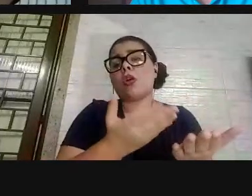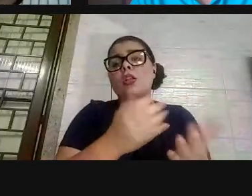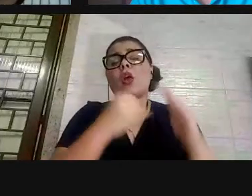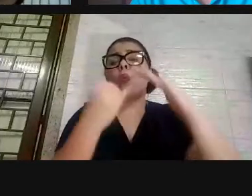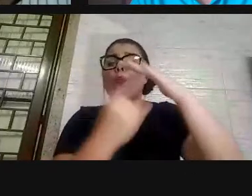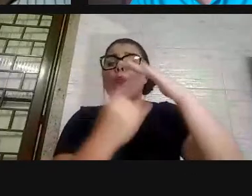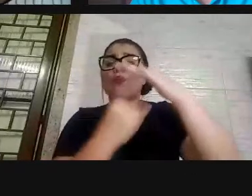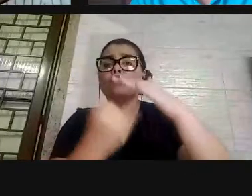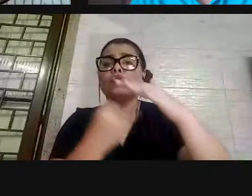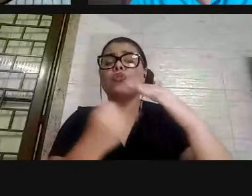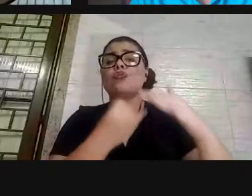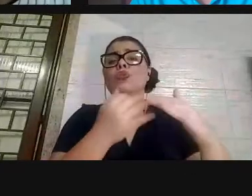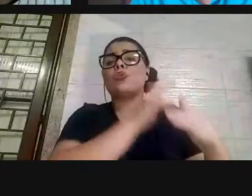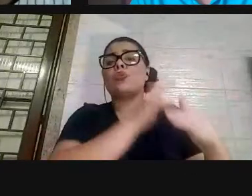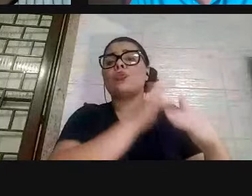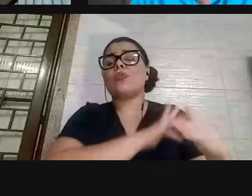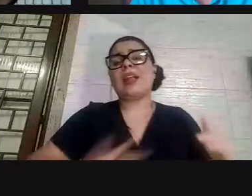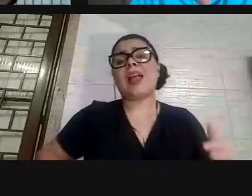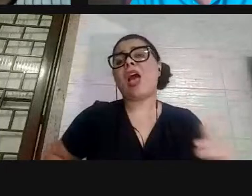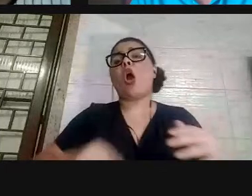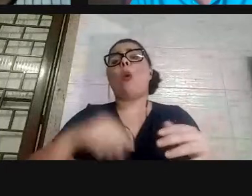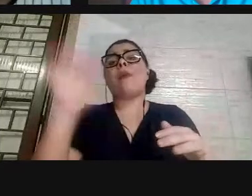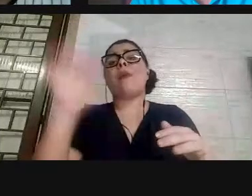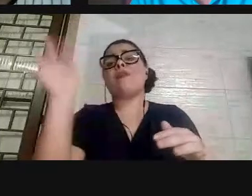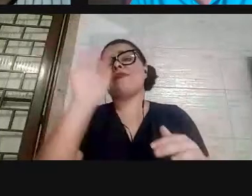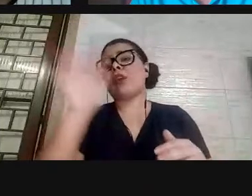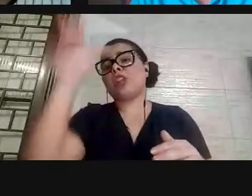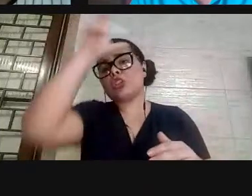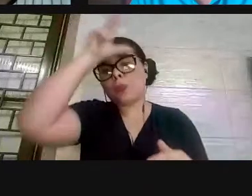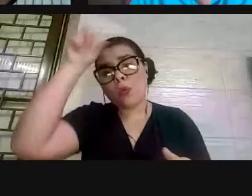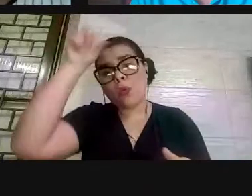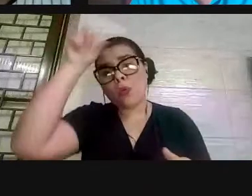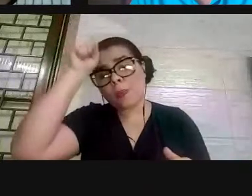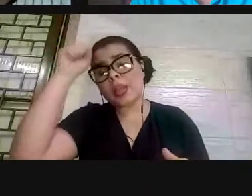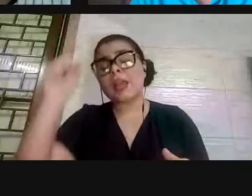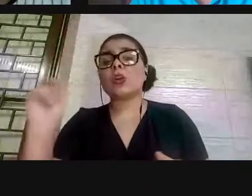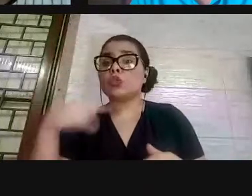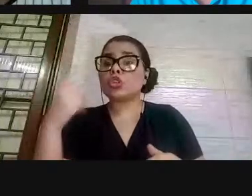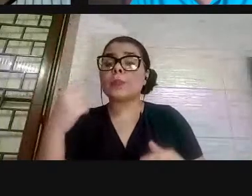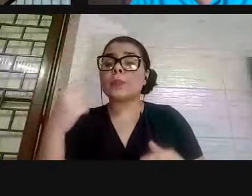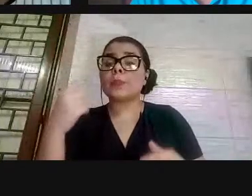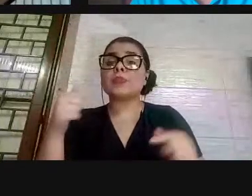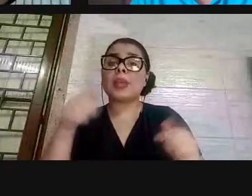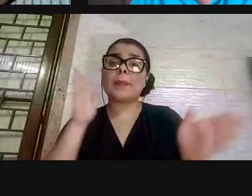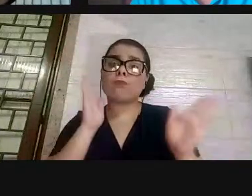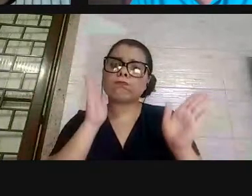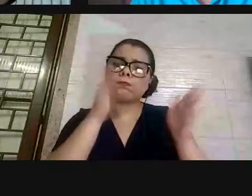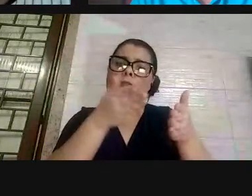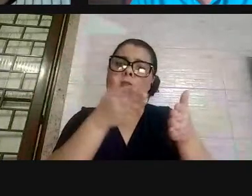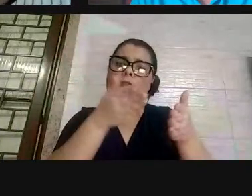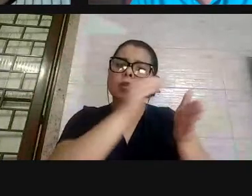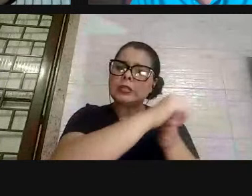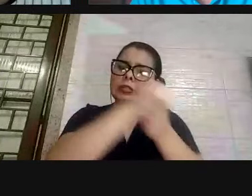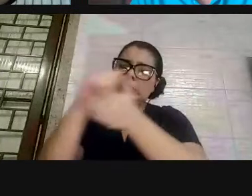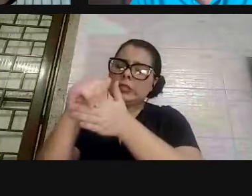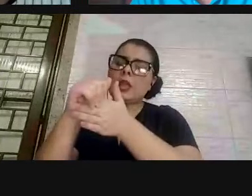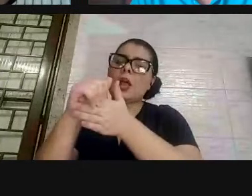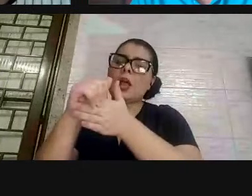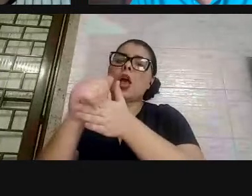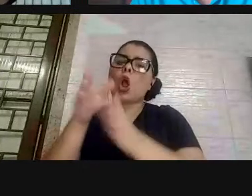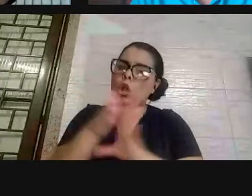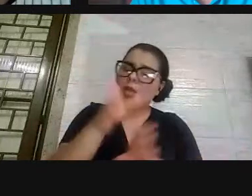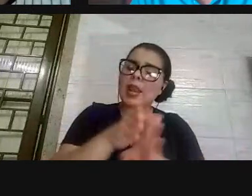federal, uma faculdade pública, então, nós estamos aqui para poder direcionar o caminho, dar o embasamento, e tentar